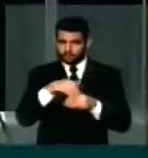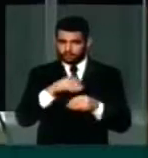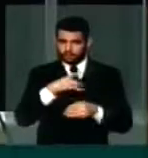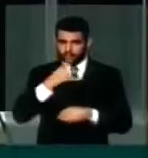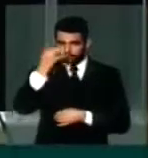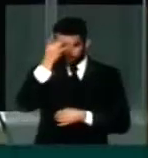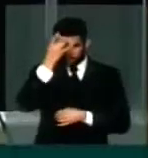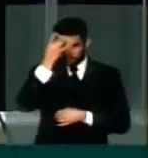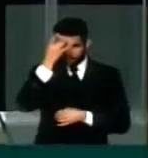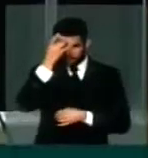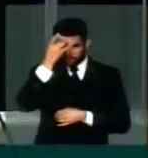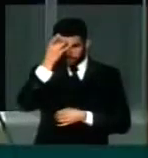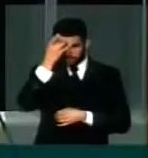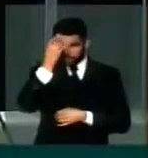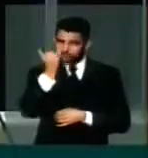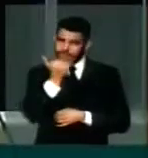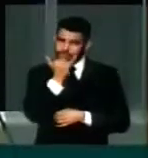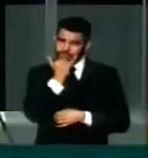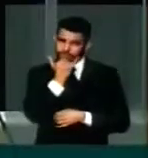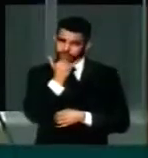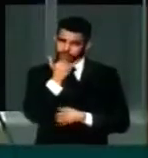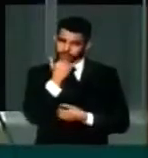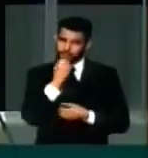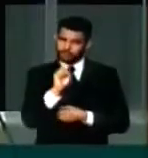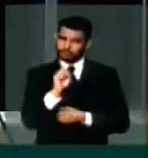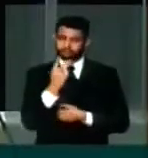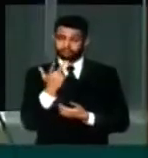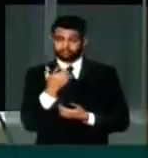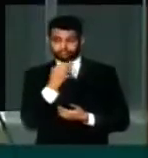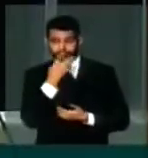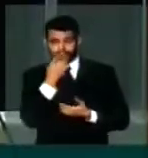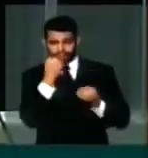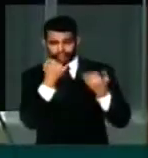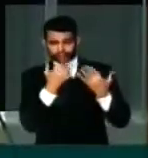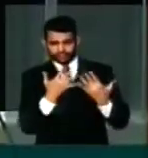consciência. Desculpem a obviedade.